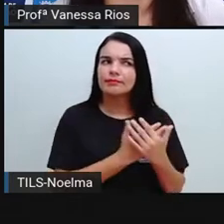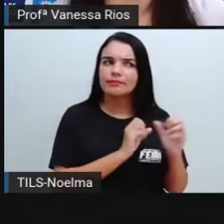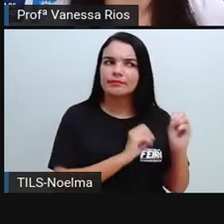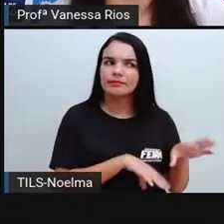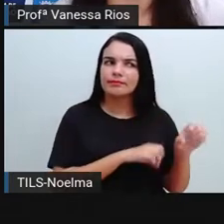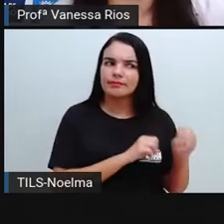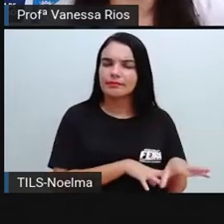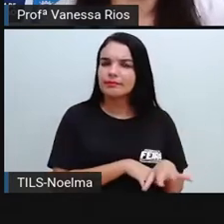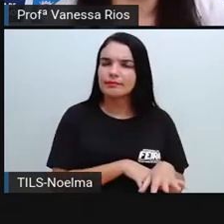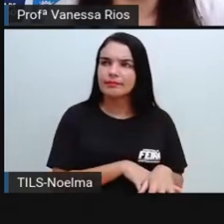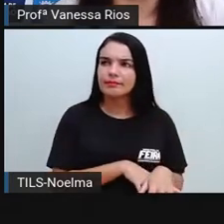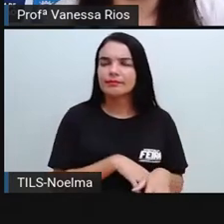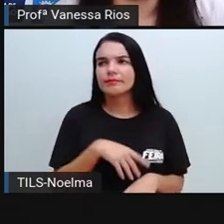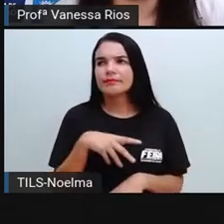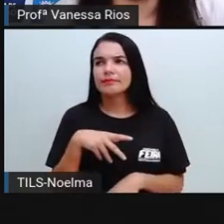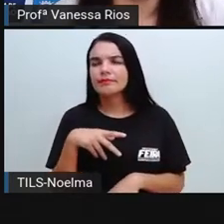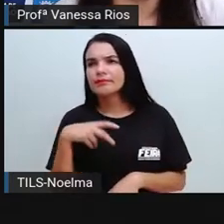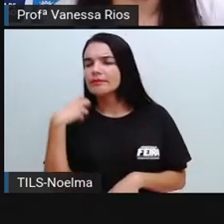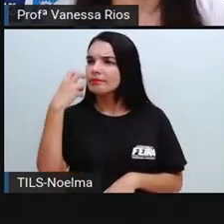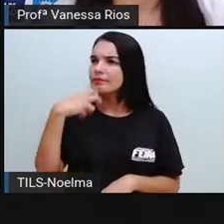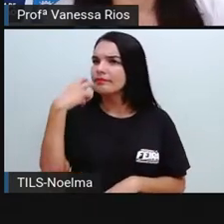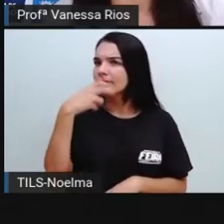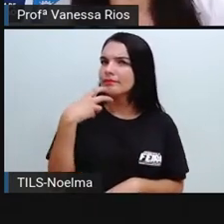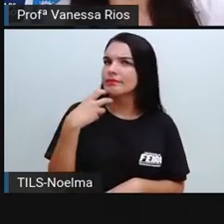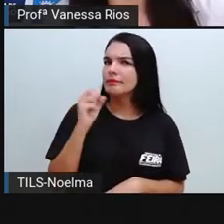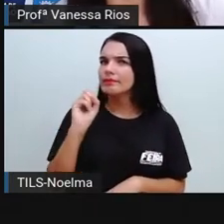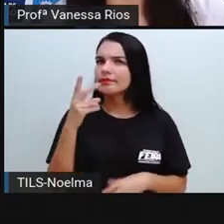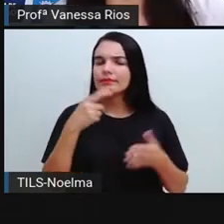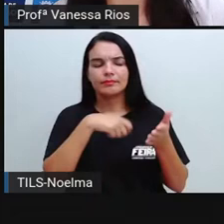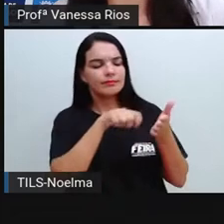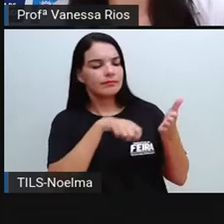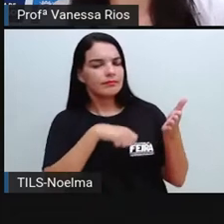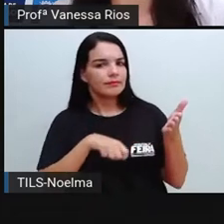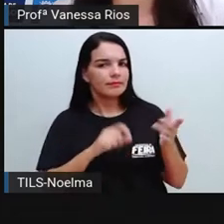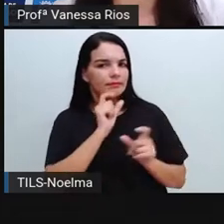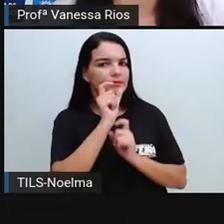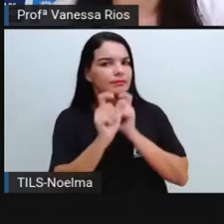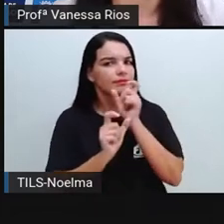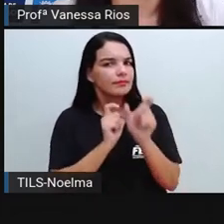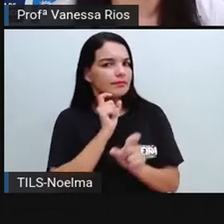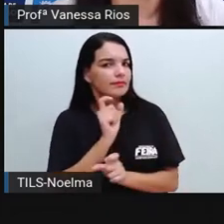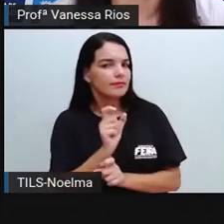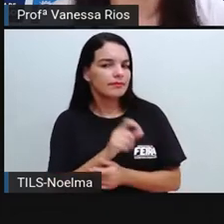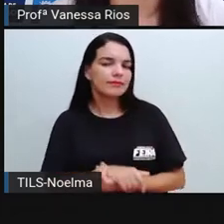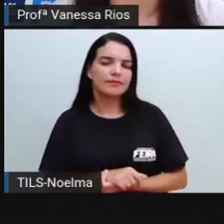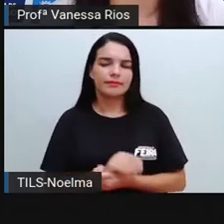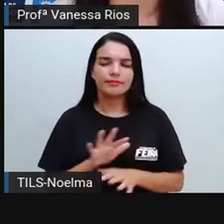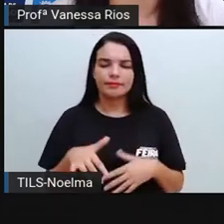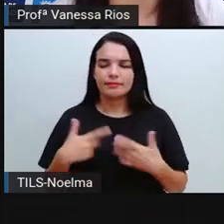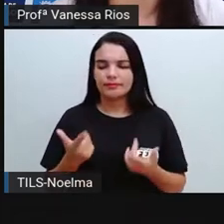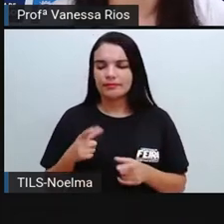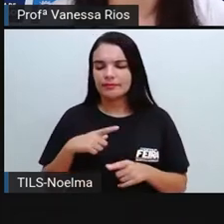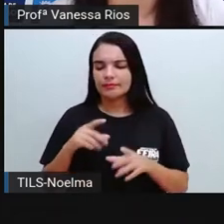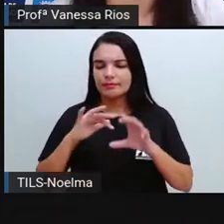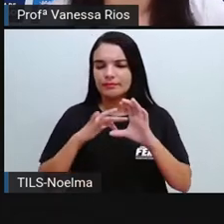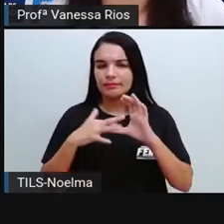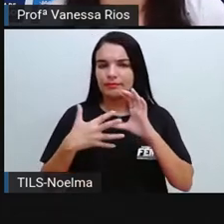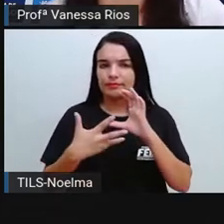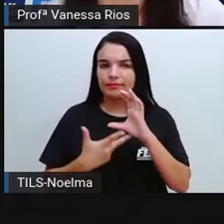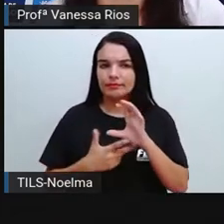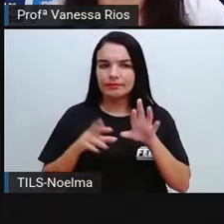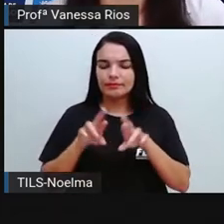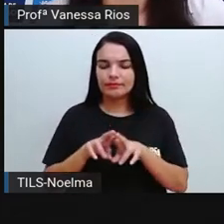formal, uma linguagem informal? Então, existem aí características diferentes, porque a língua materna está